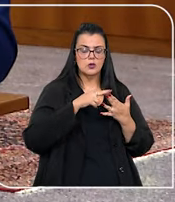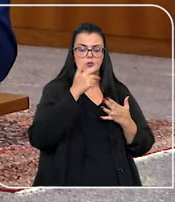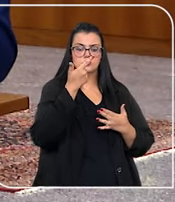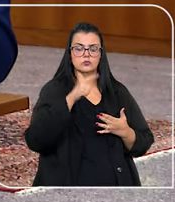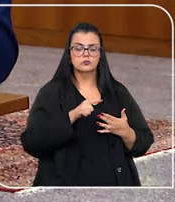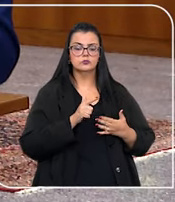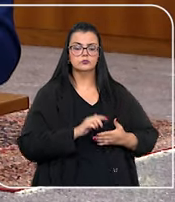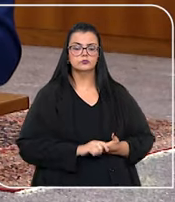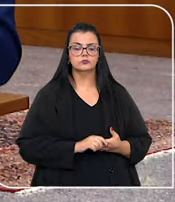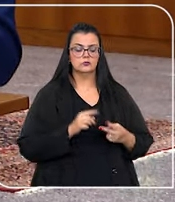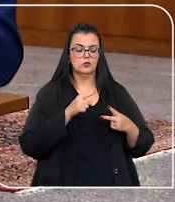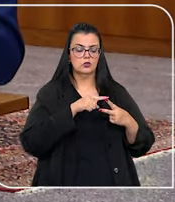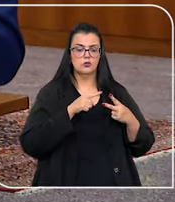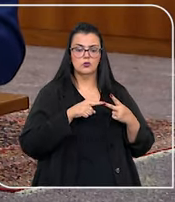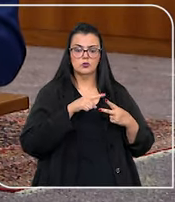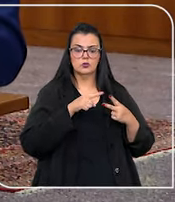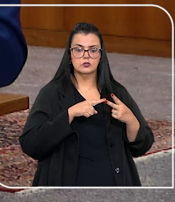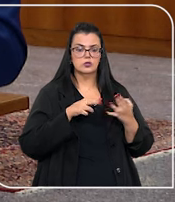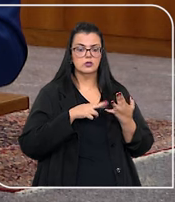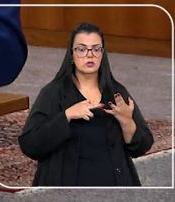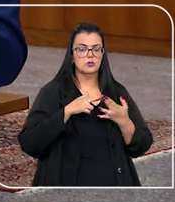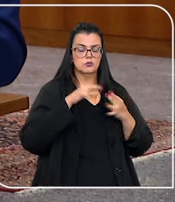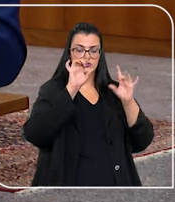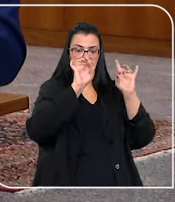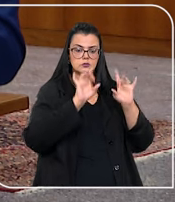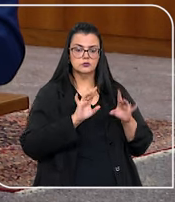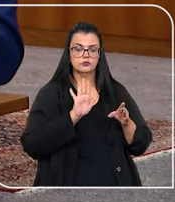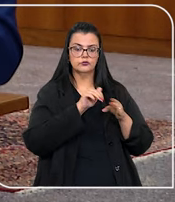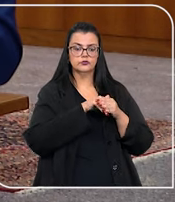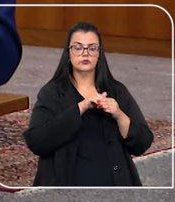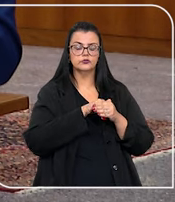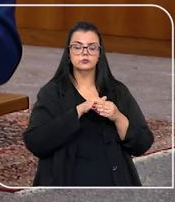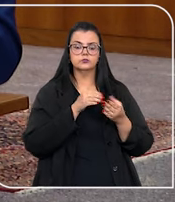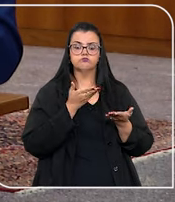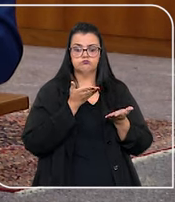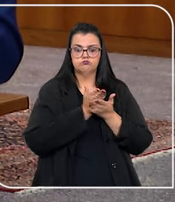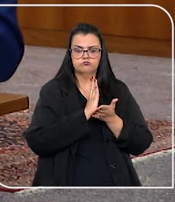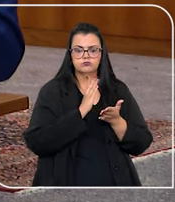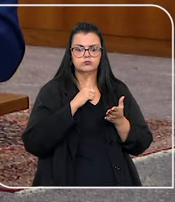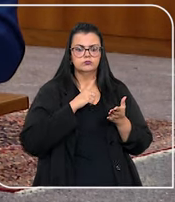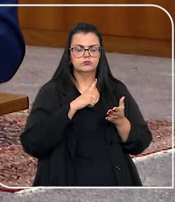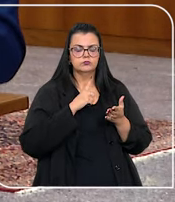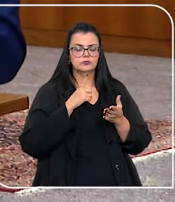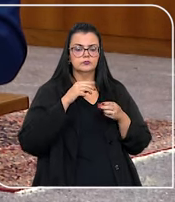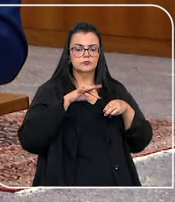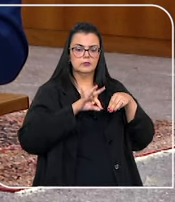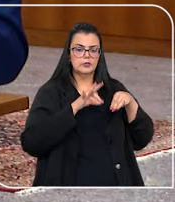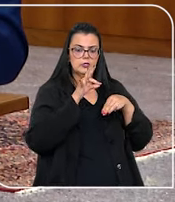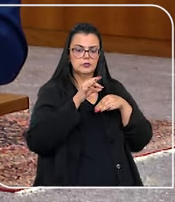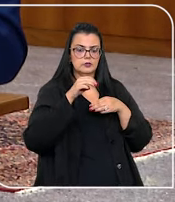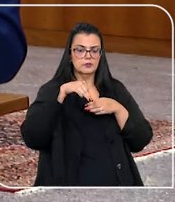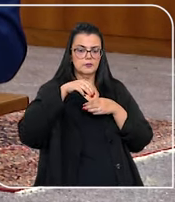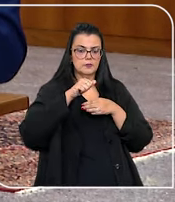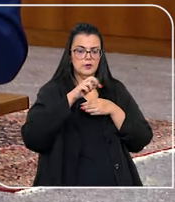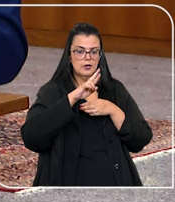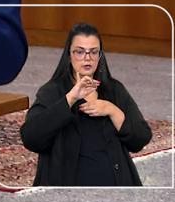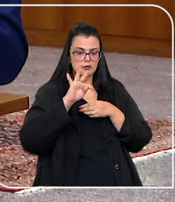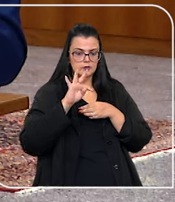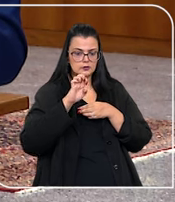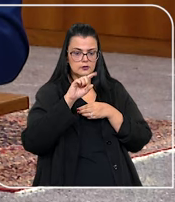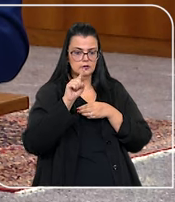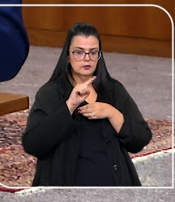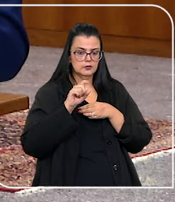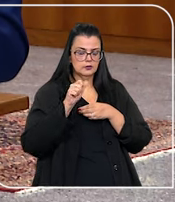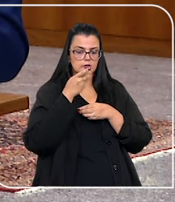recursos repetitivos dois recursos especiais. No voto pela afetação, a ministra relatora Maria Tereza de